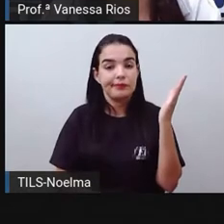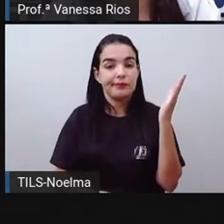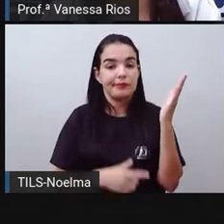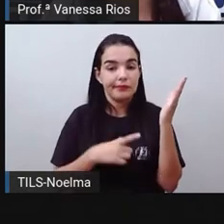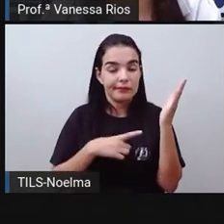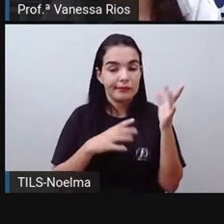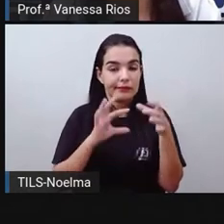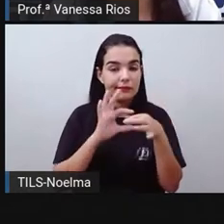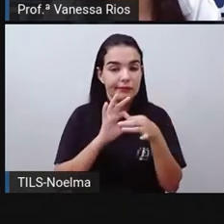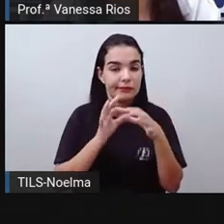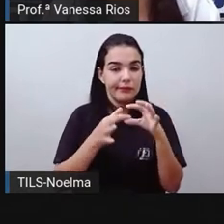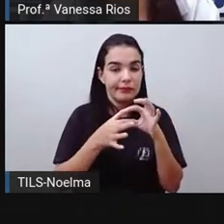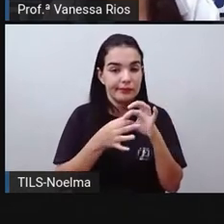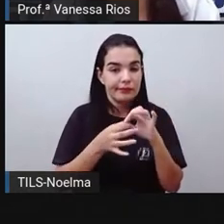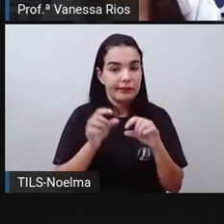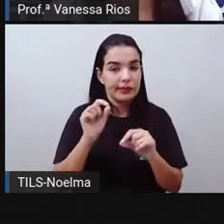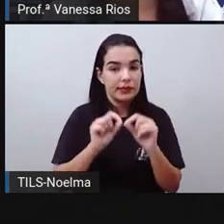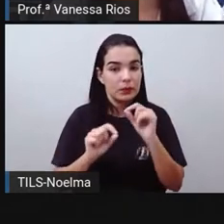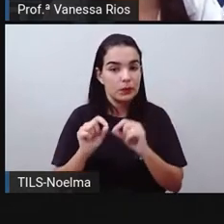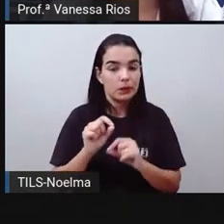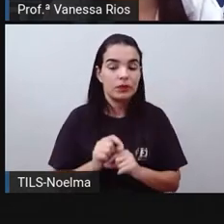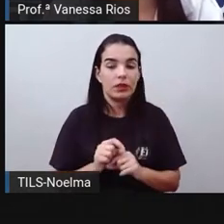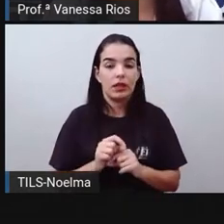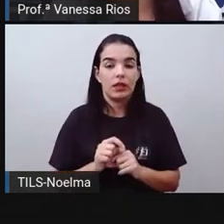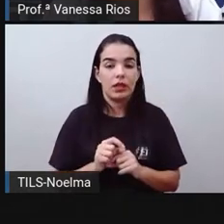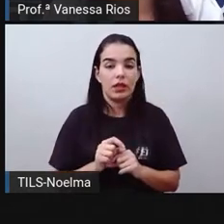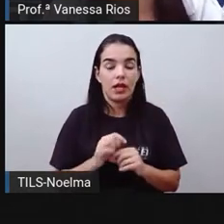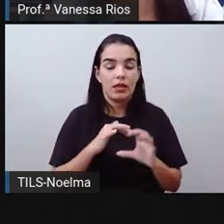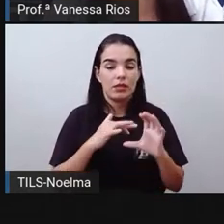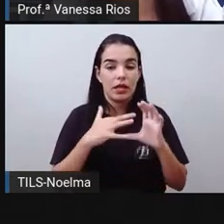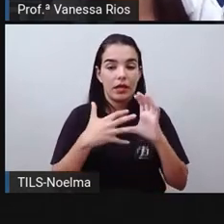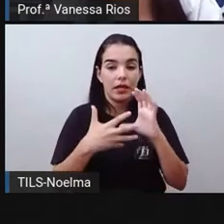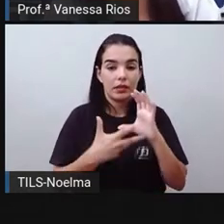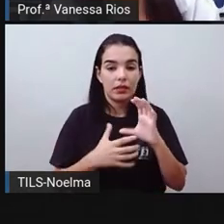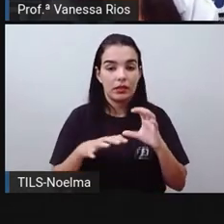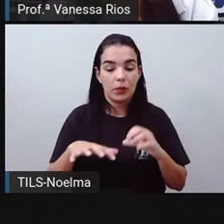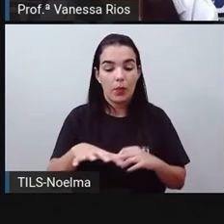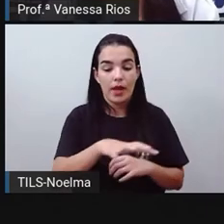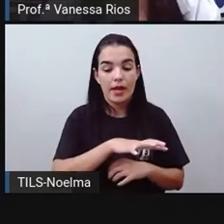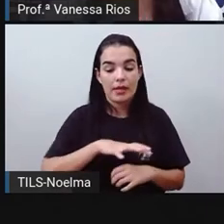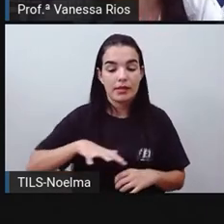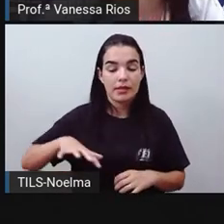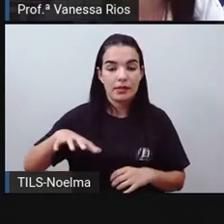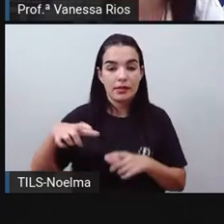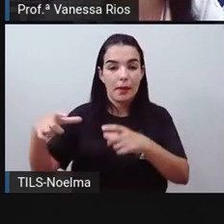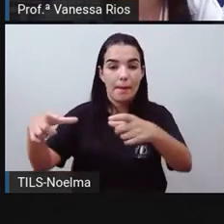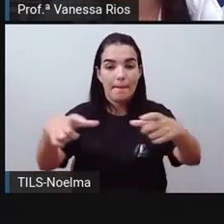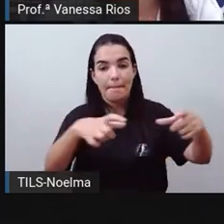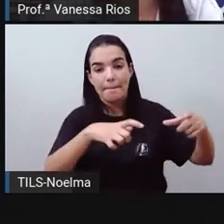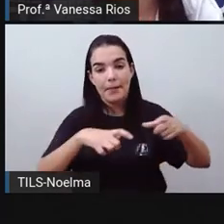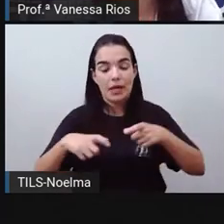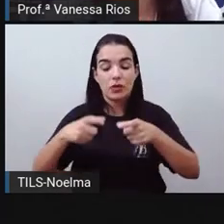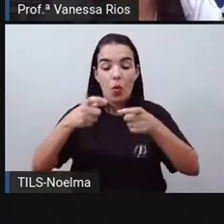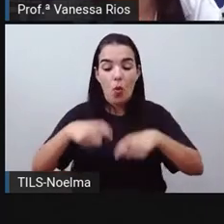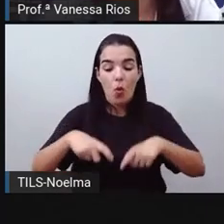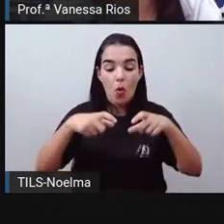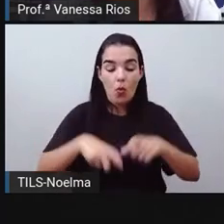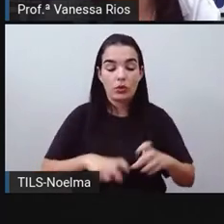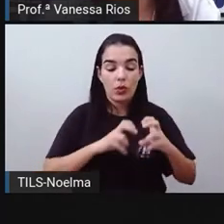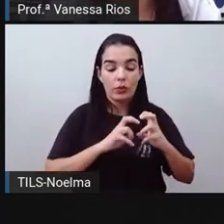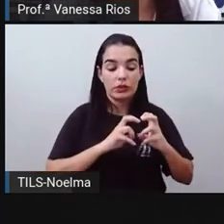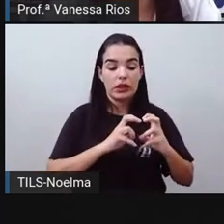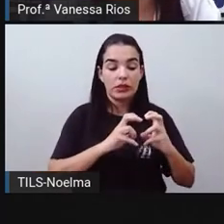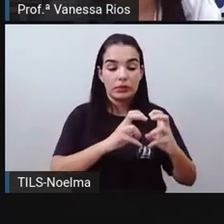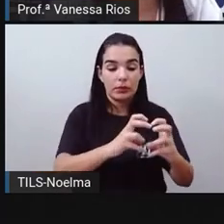relacionadas, elas estão ligadas às características do espaço por onde esses meios de transporte